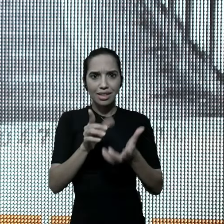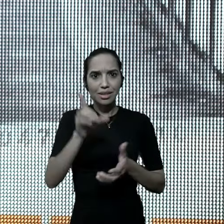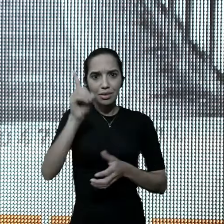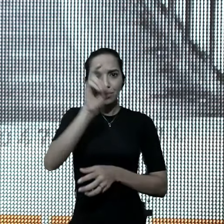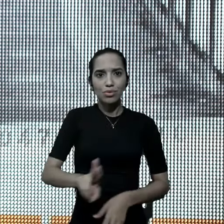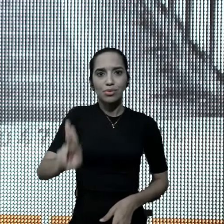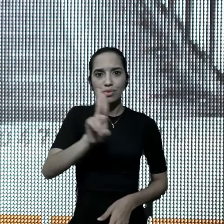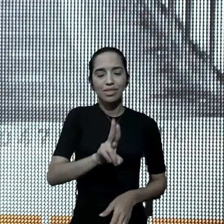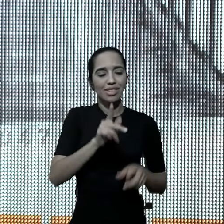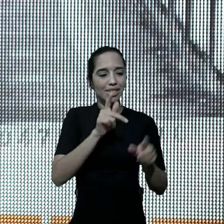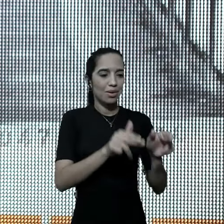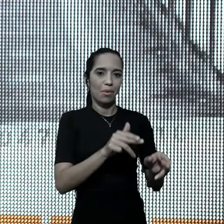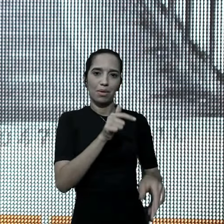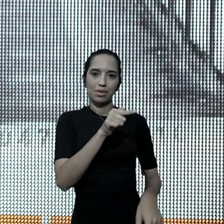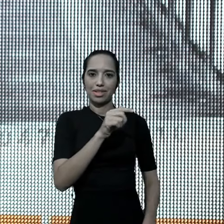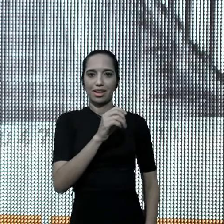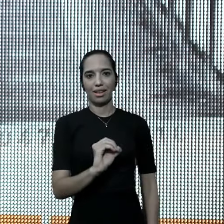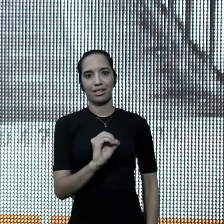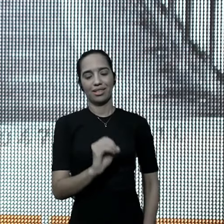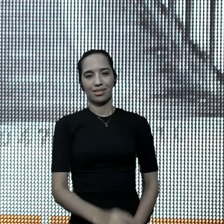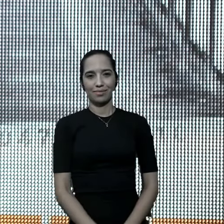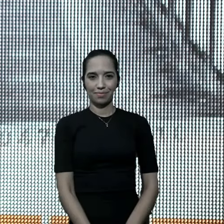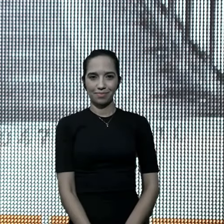Deus, os setenta, também queriam,